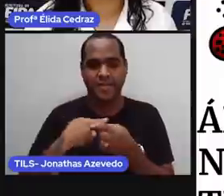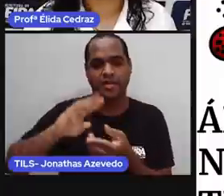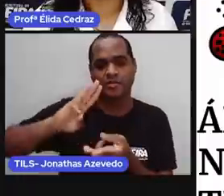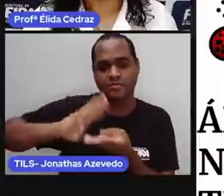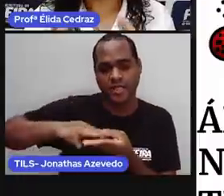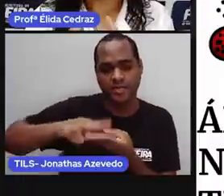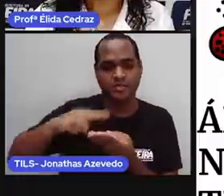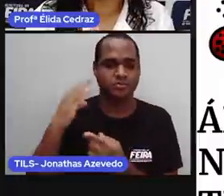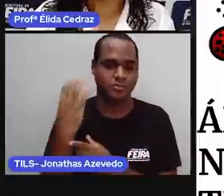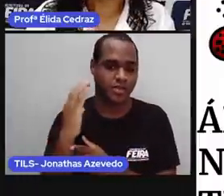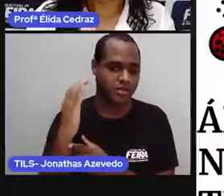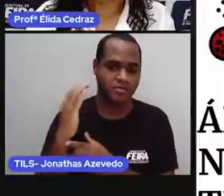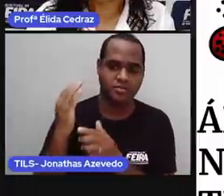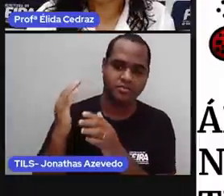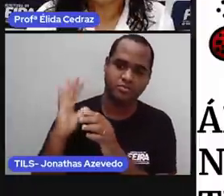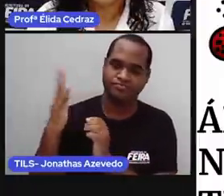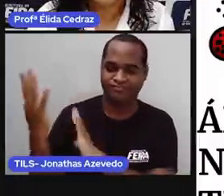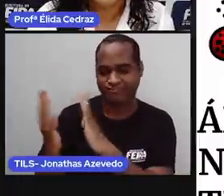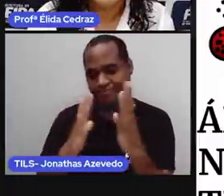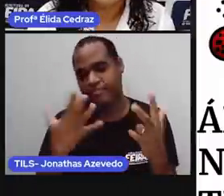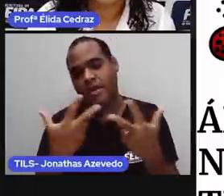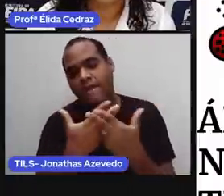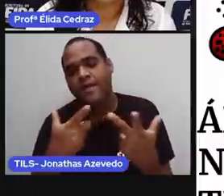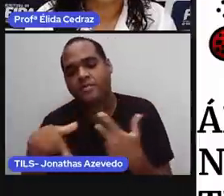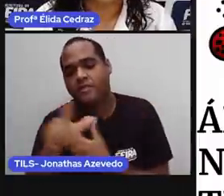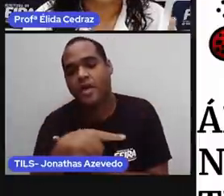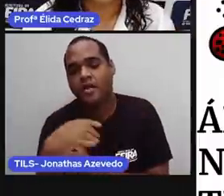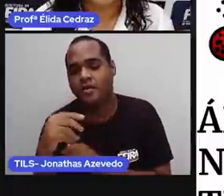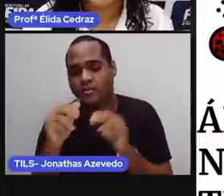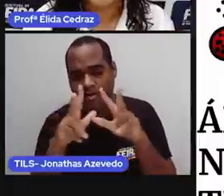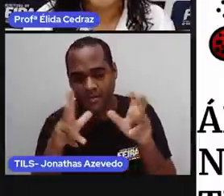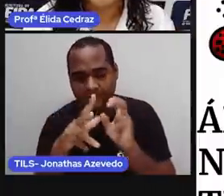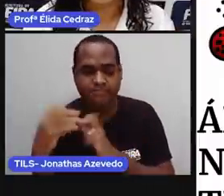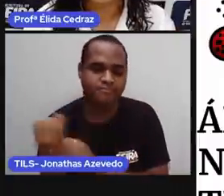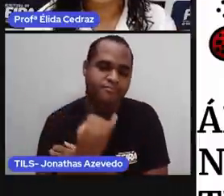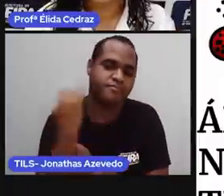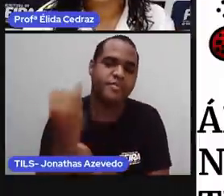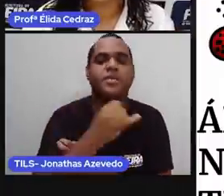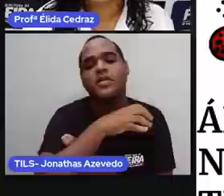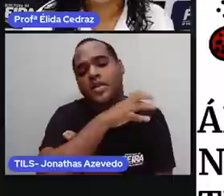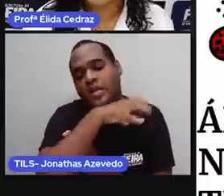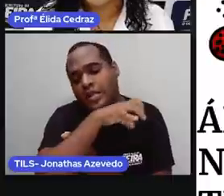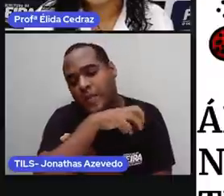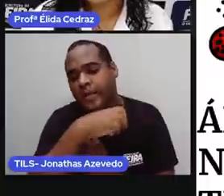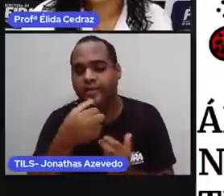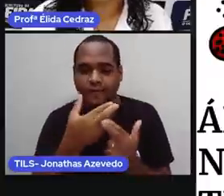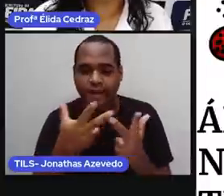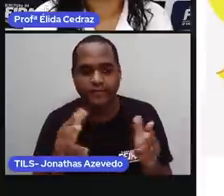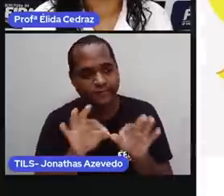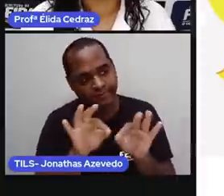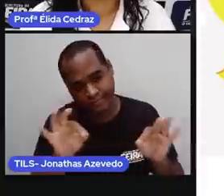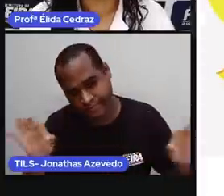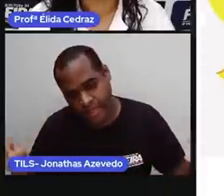Naturais, e um tema muito interessante. Animais e as suas medidas.